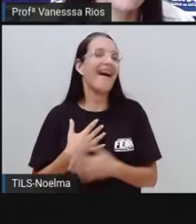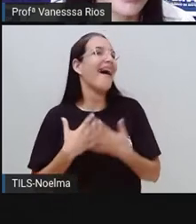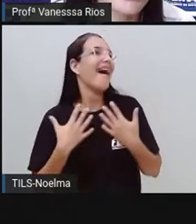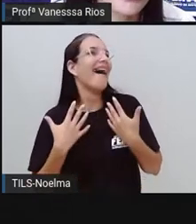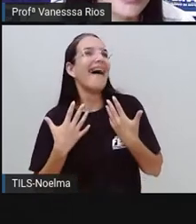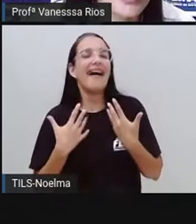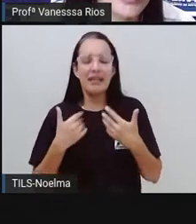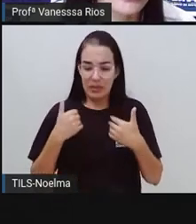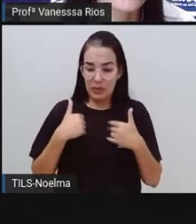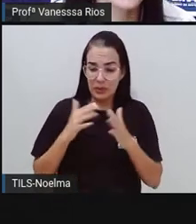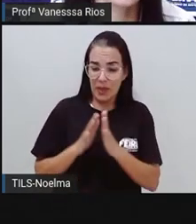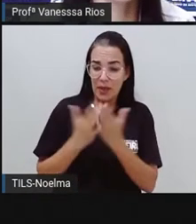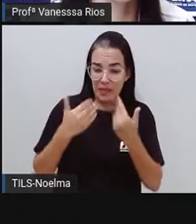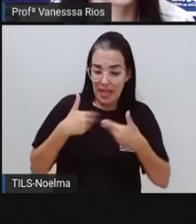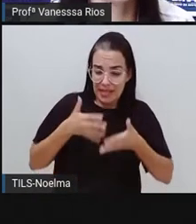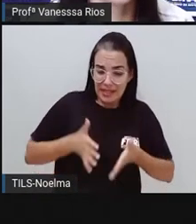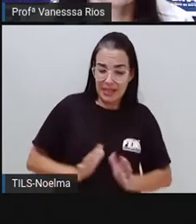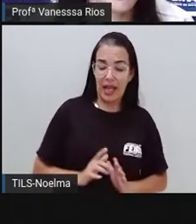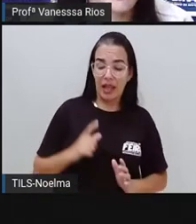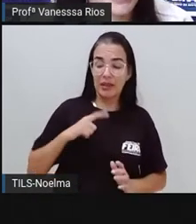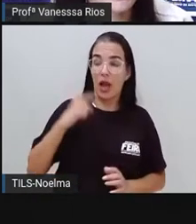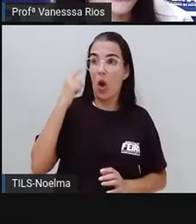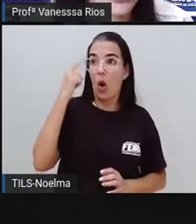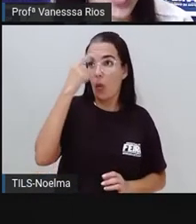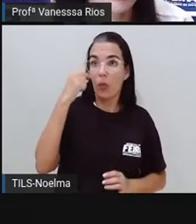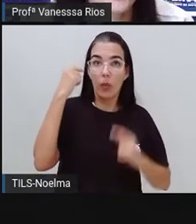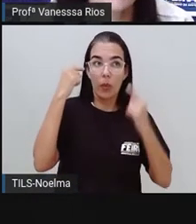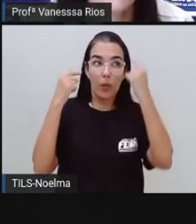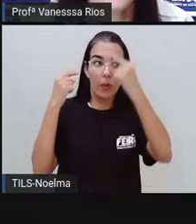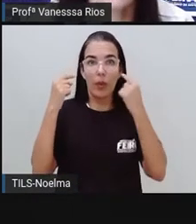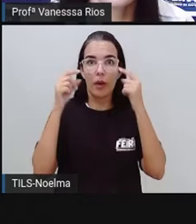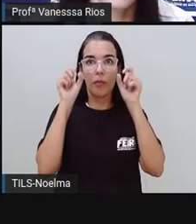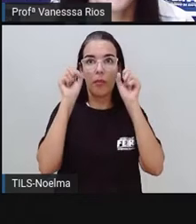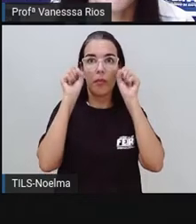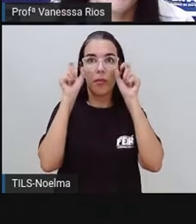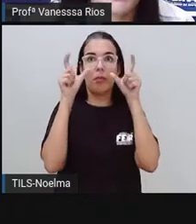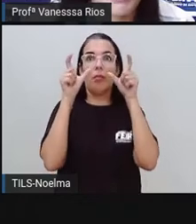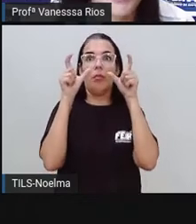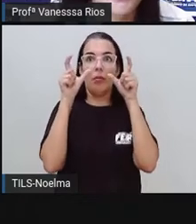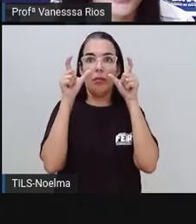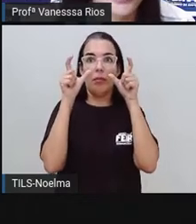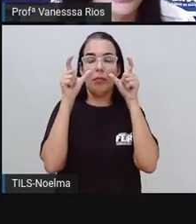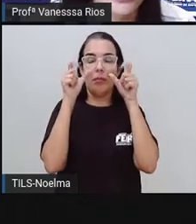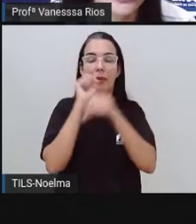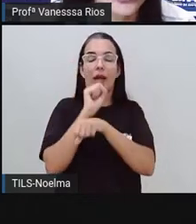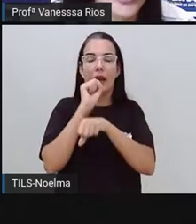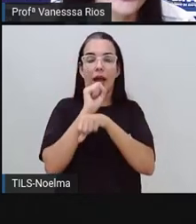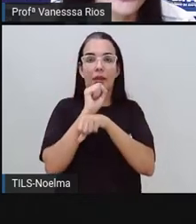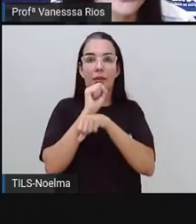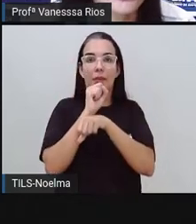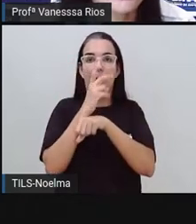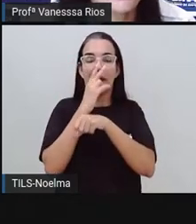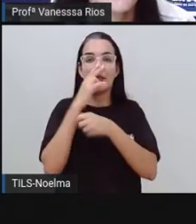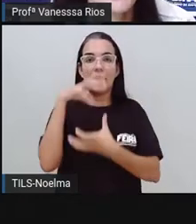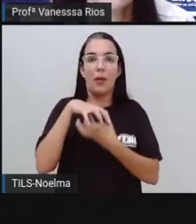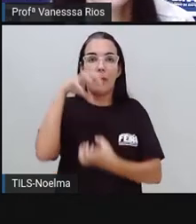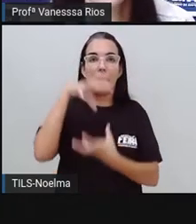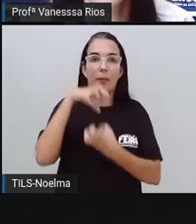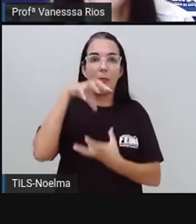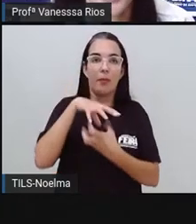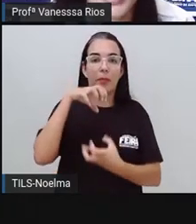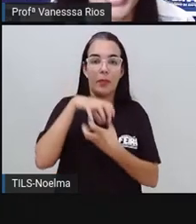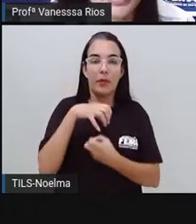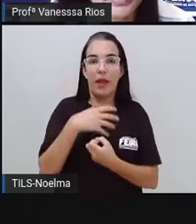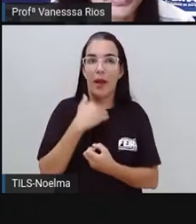Quando eu nasci, tinha os olhos parados como os de qualquer boneca boba. Dizem que eu era